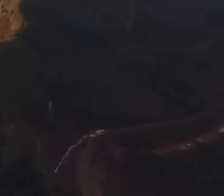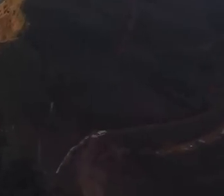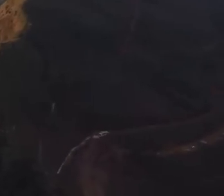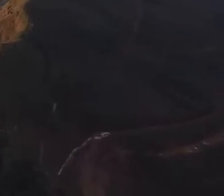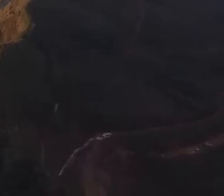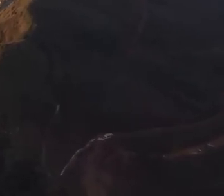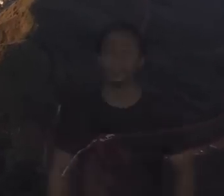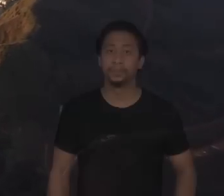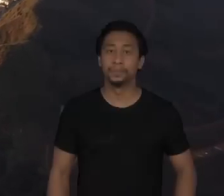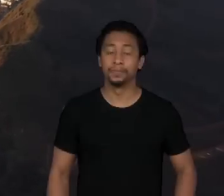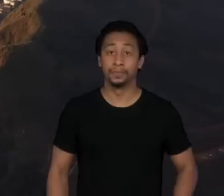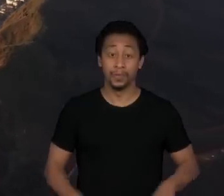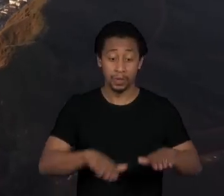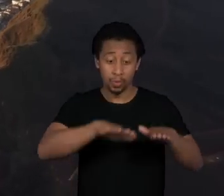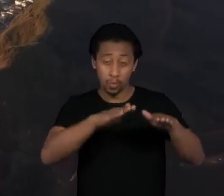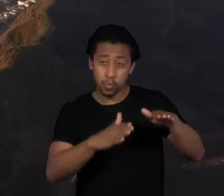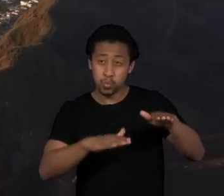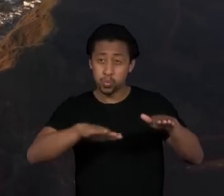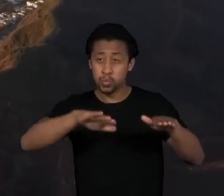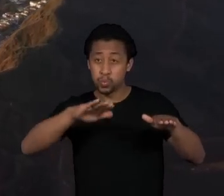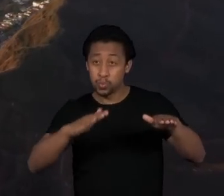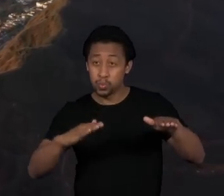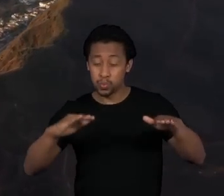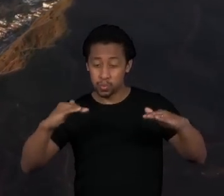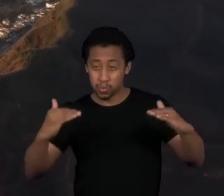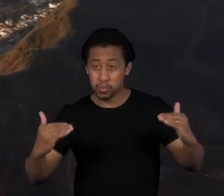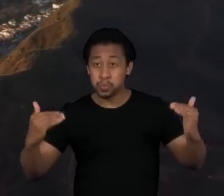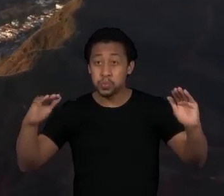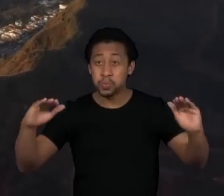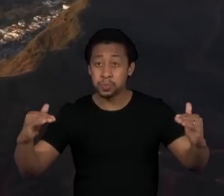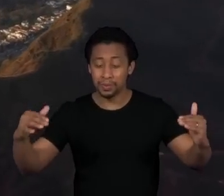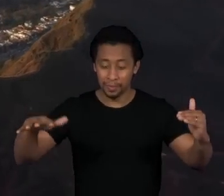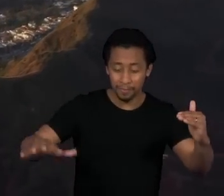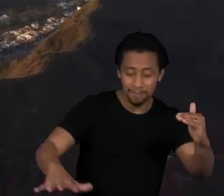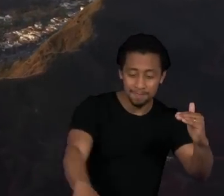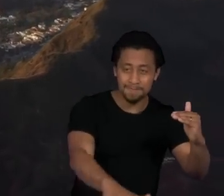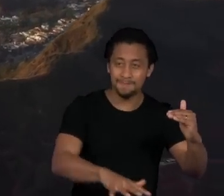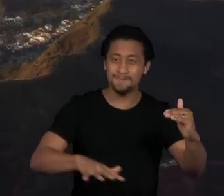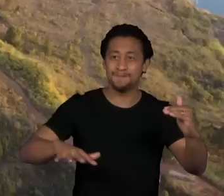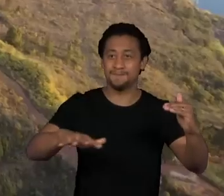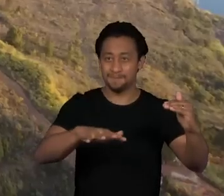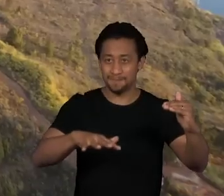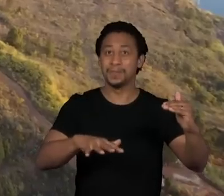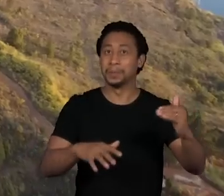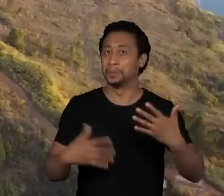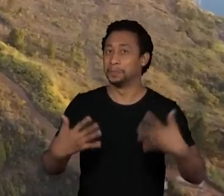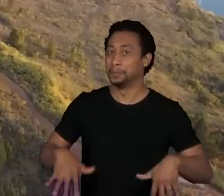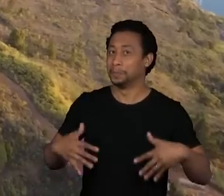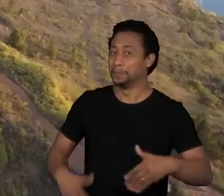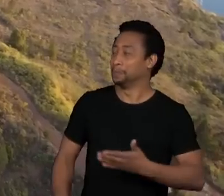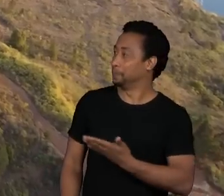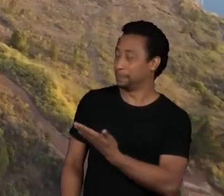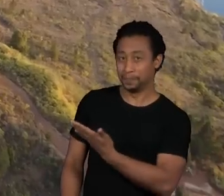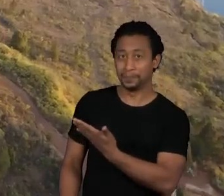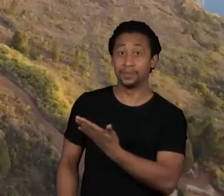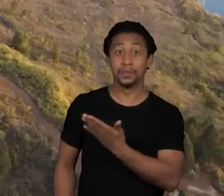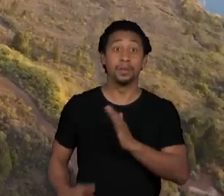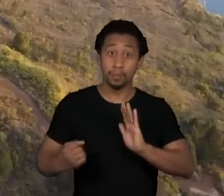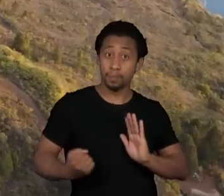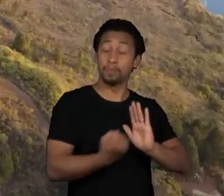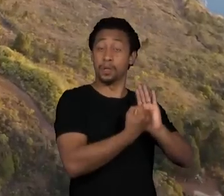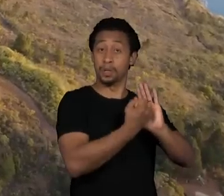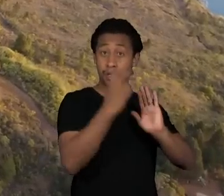As montanhas quase abraçam o Belo Horizonte. A Serra do Curral faz parte da história da capital